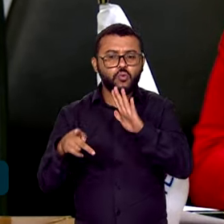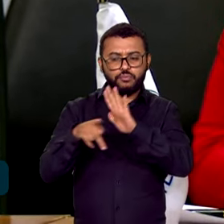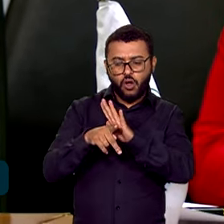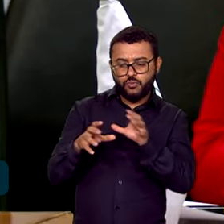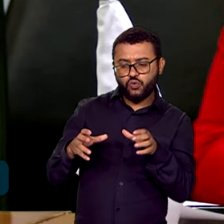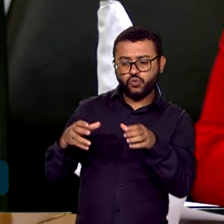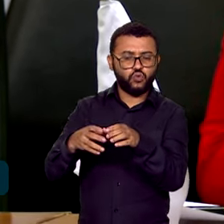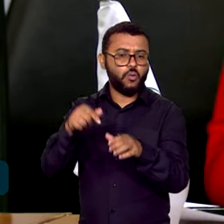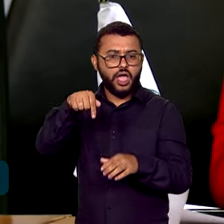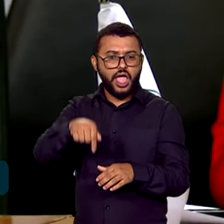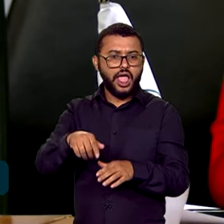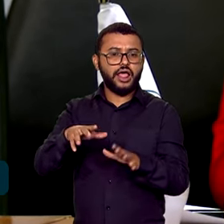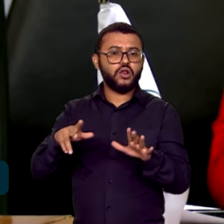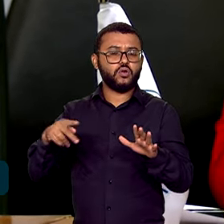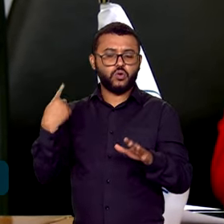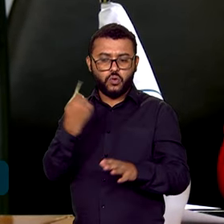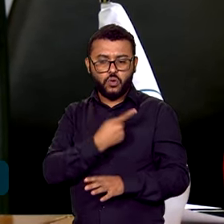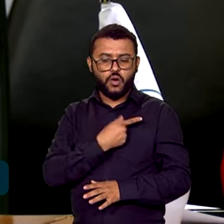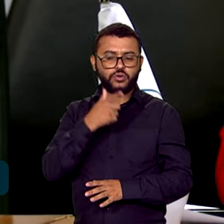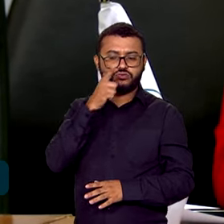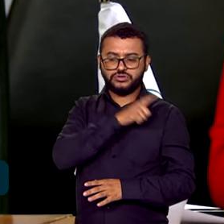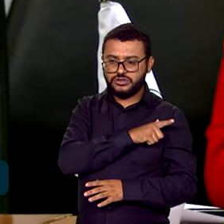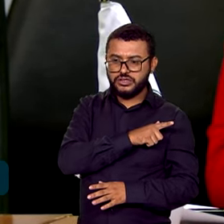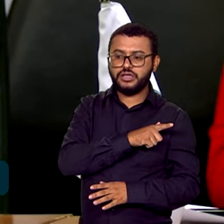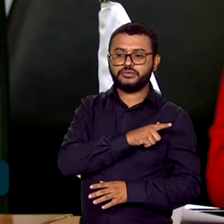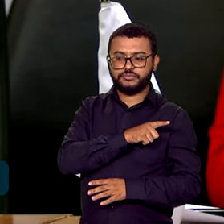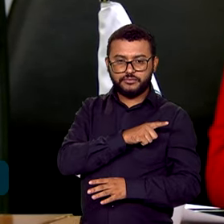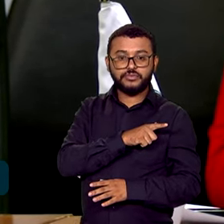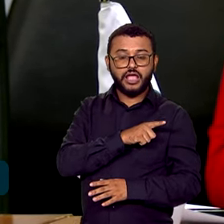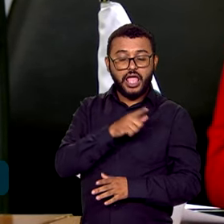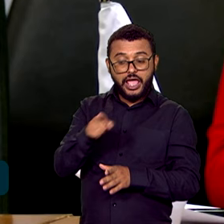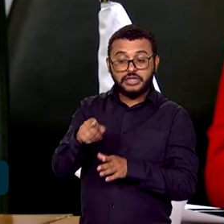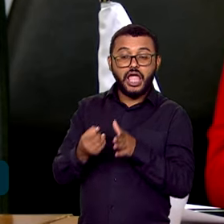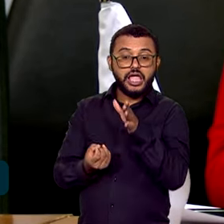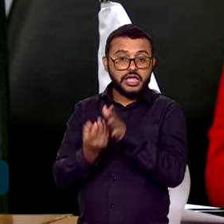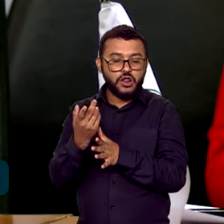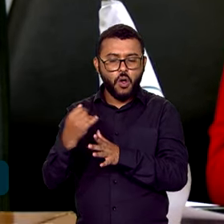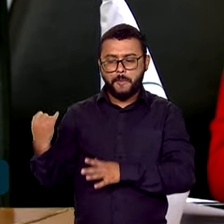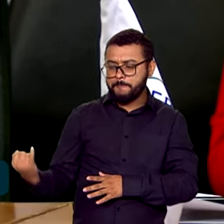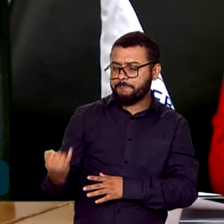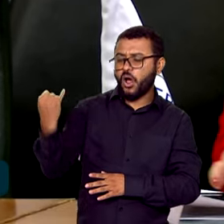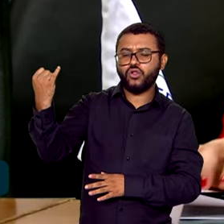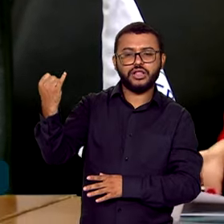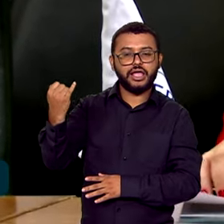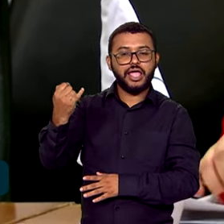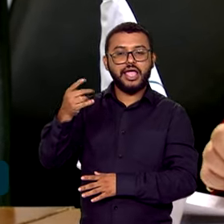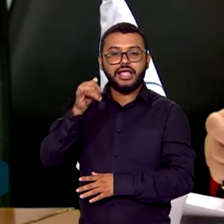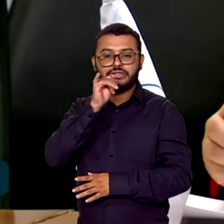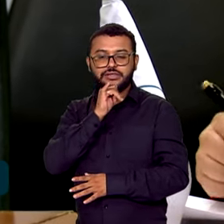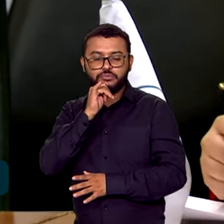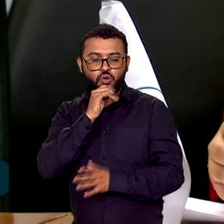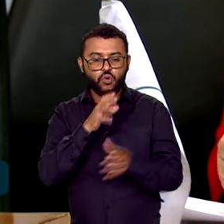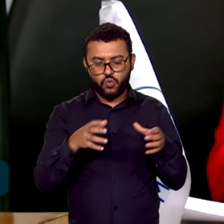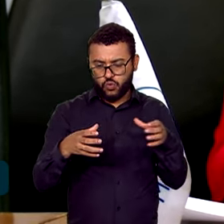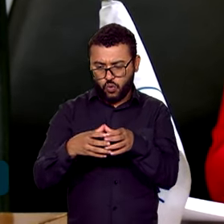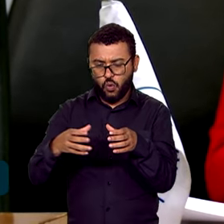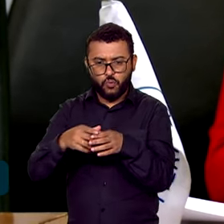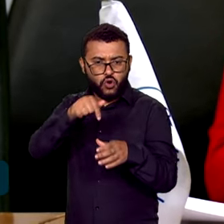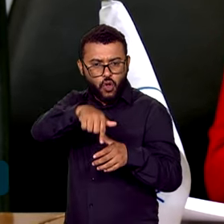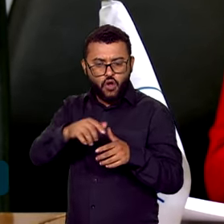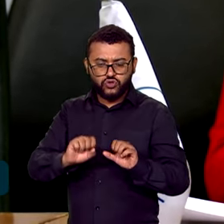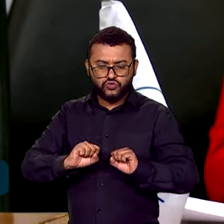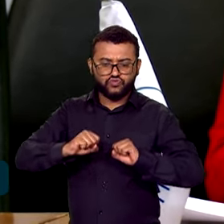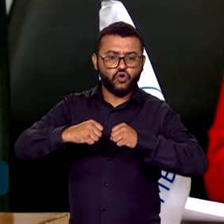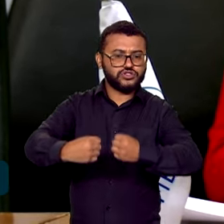Mercosul é uma iniciativa fundamental como bloco para